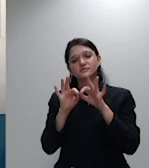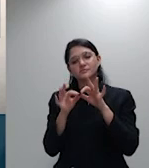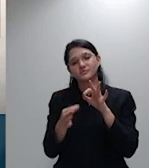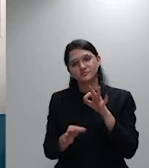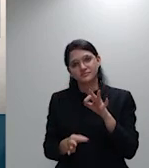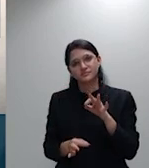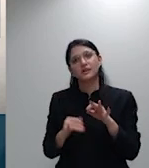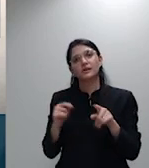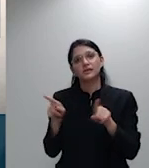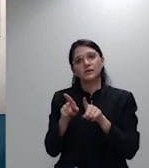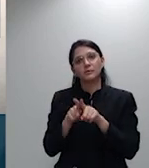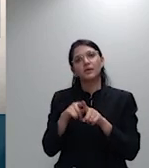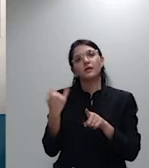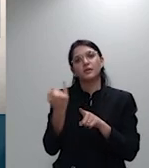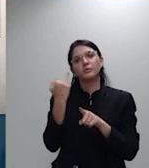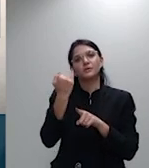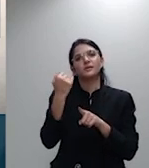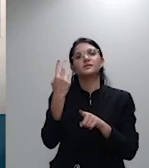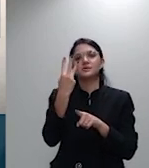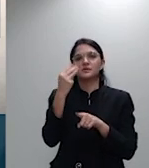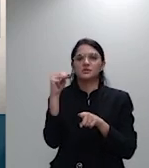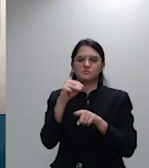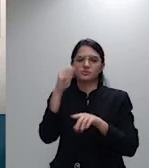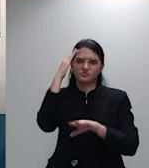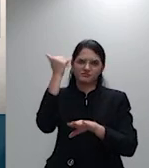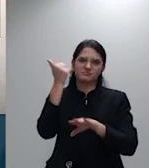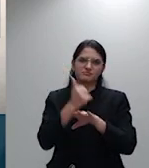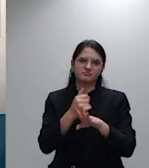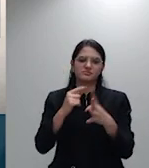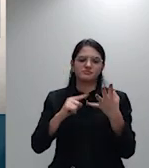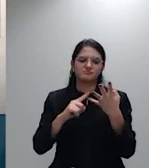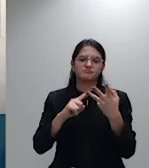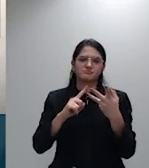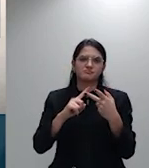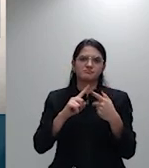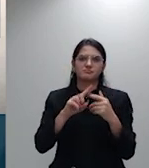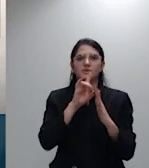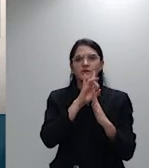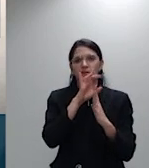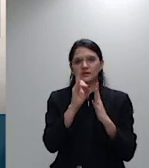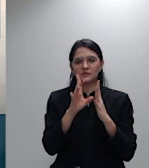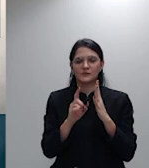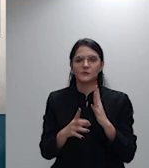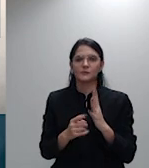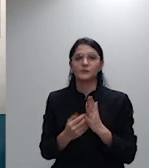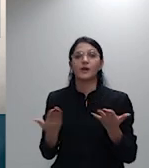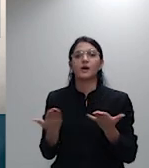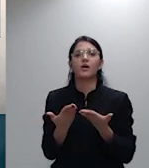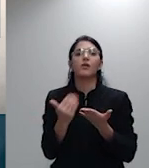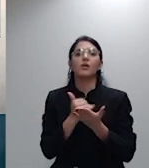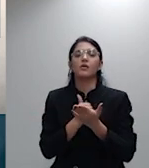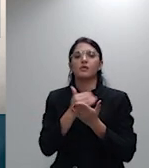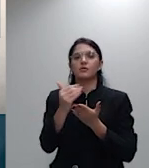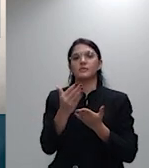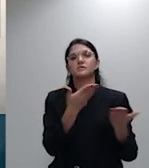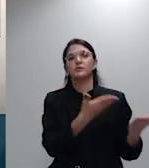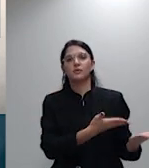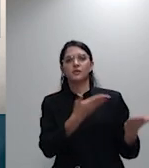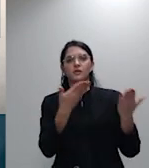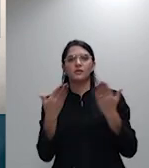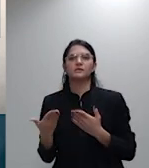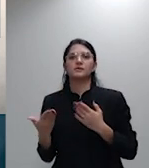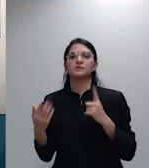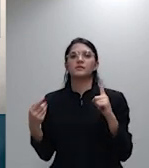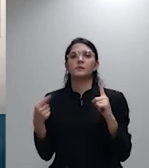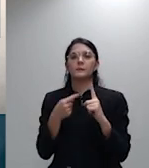minutos destinados a cada intervenção eu inicio convidando para sua intervenção o